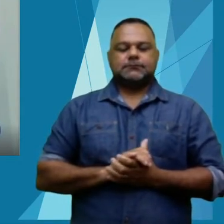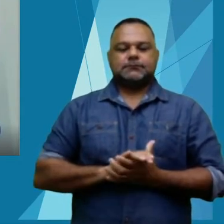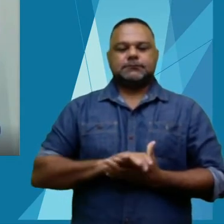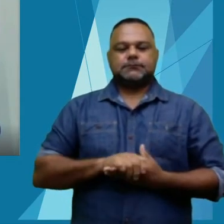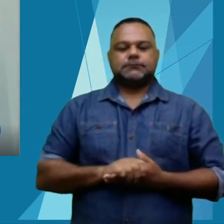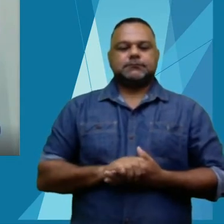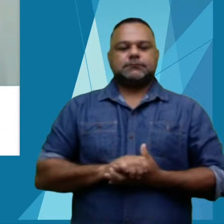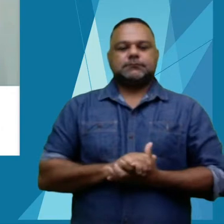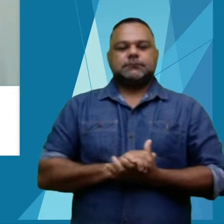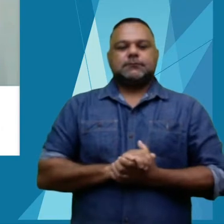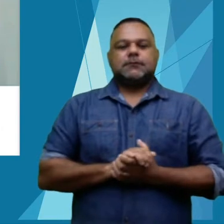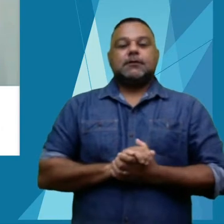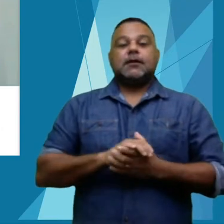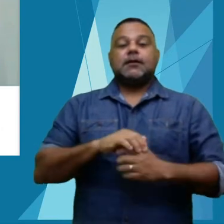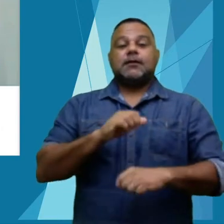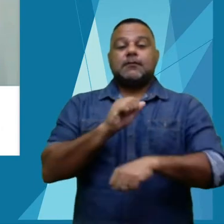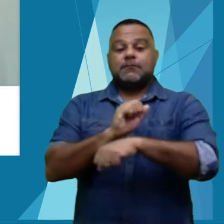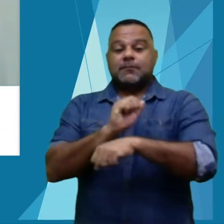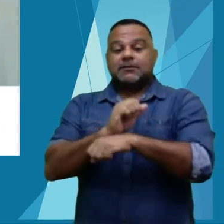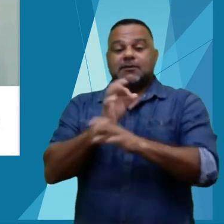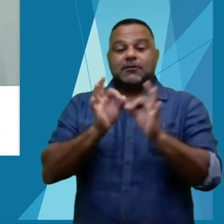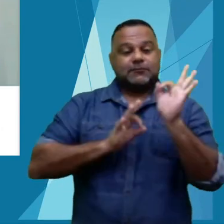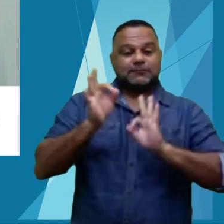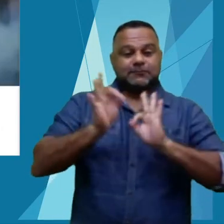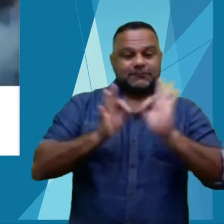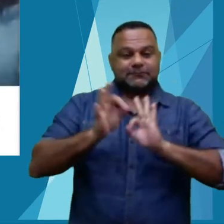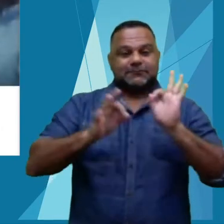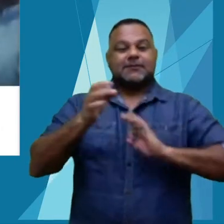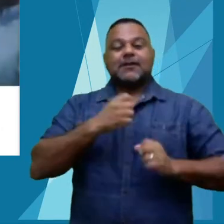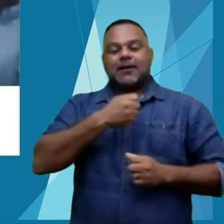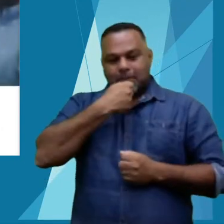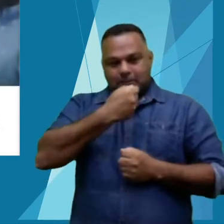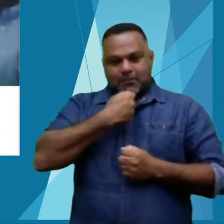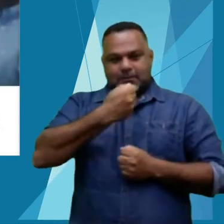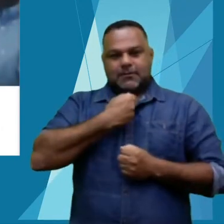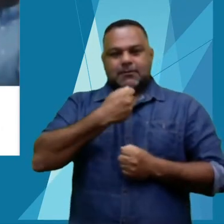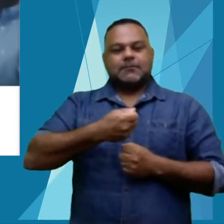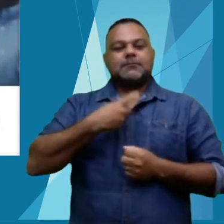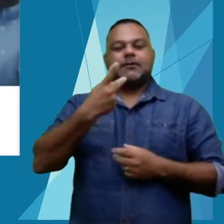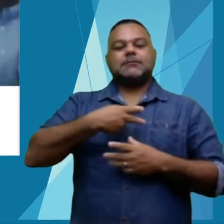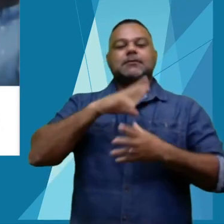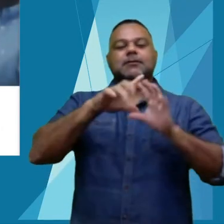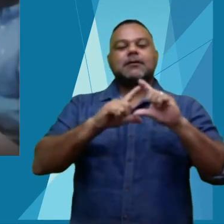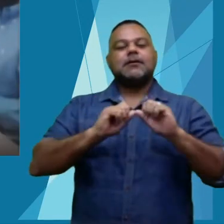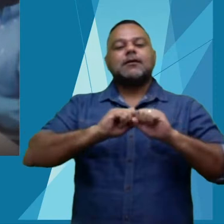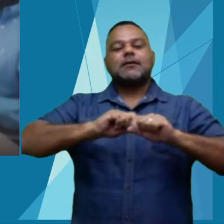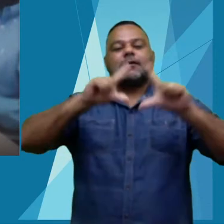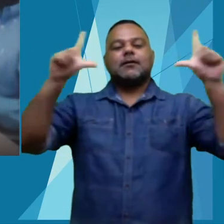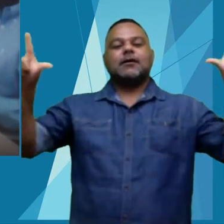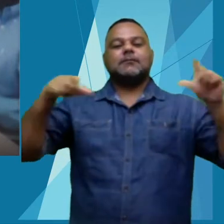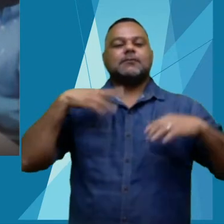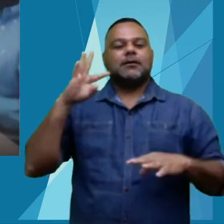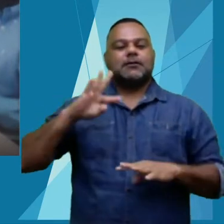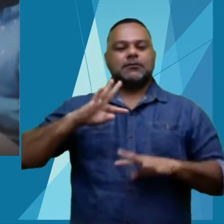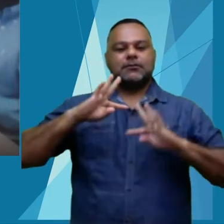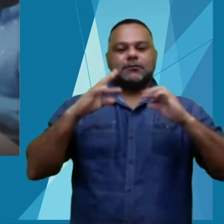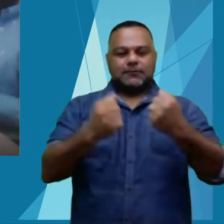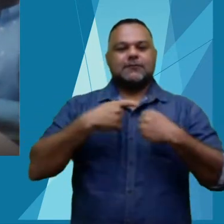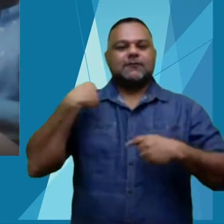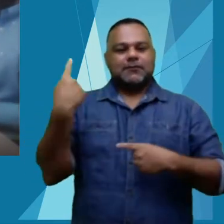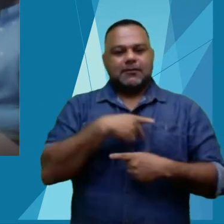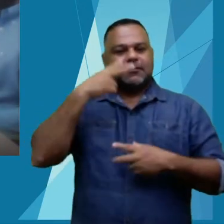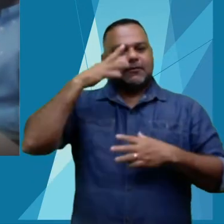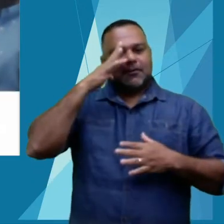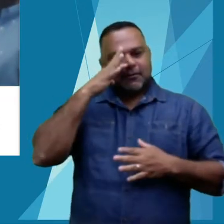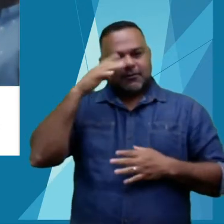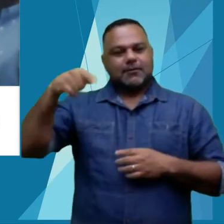Deixa eu só organizar aqui o microfone para o áudio sair limpo e para que todos vocês que nos assistem, que